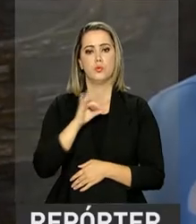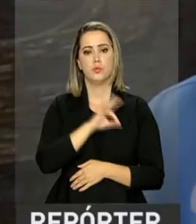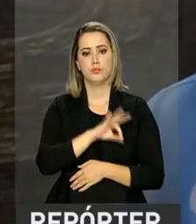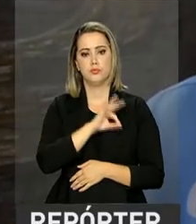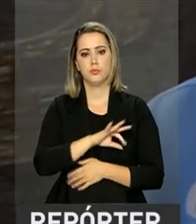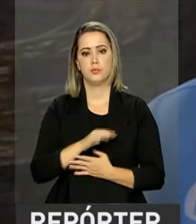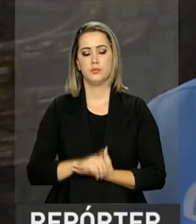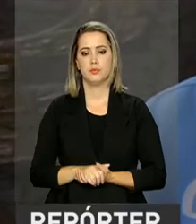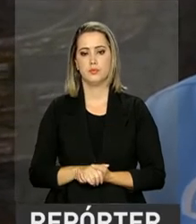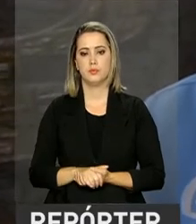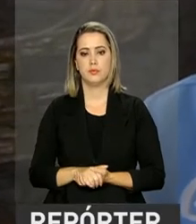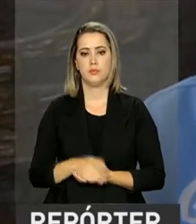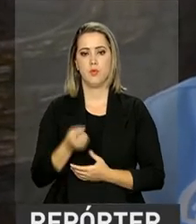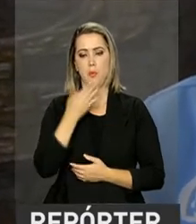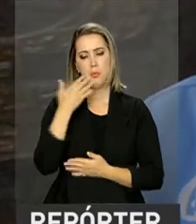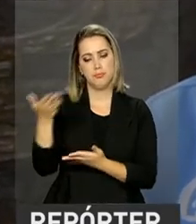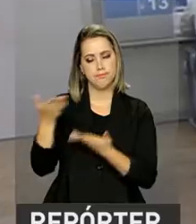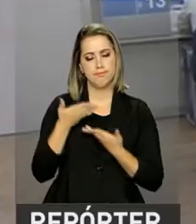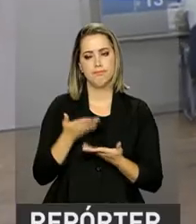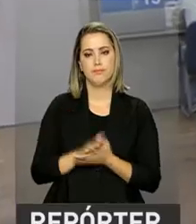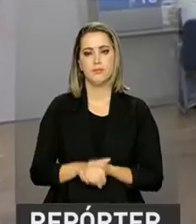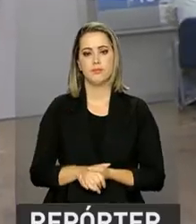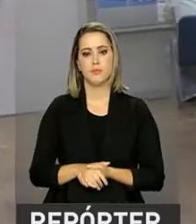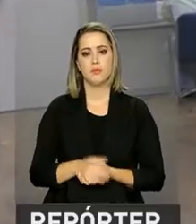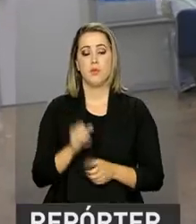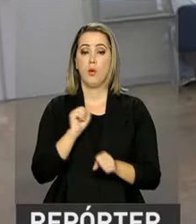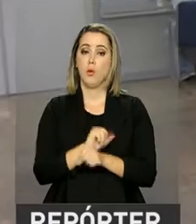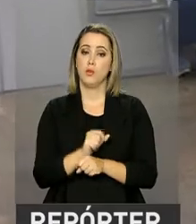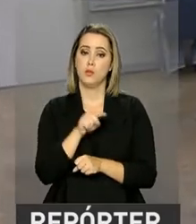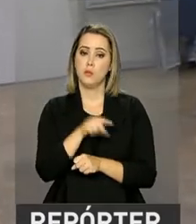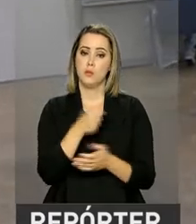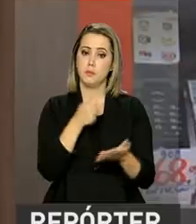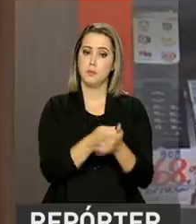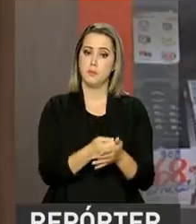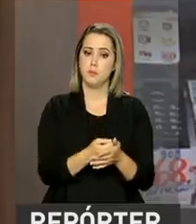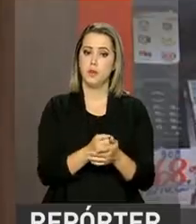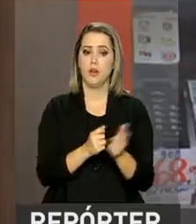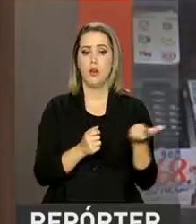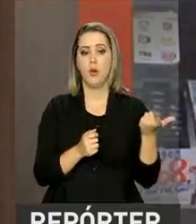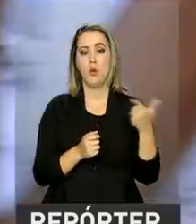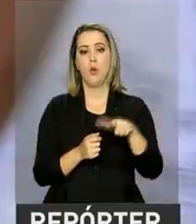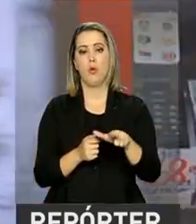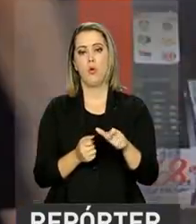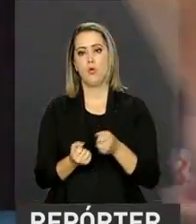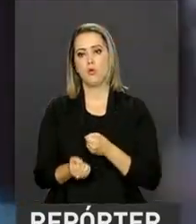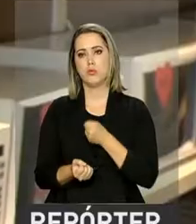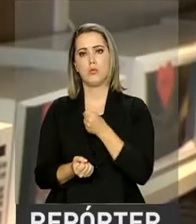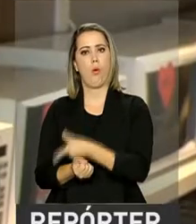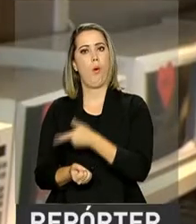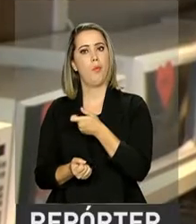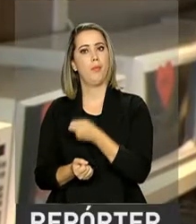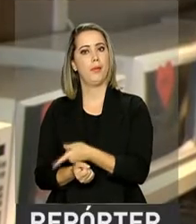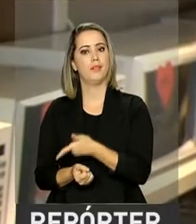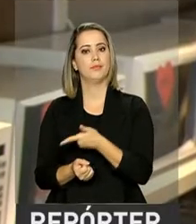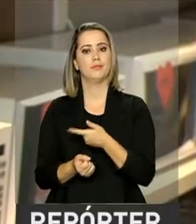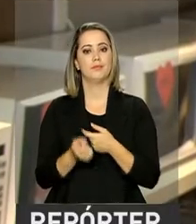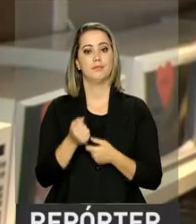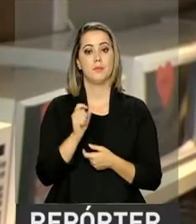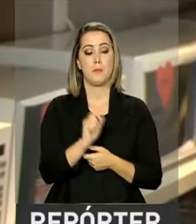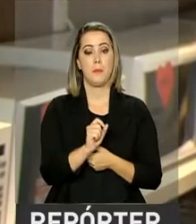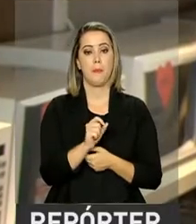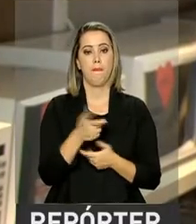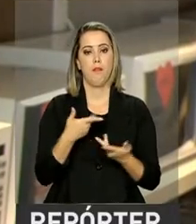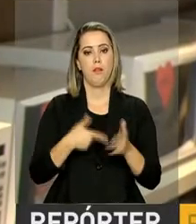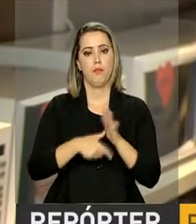O que tiver, seja bem-vindo o que tiver aí, né? Enquanto uns quitam as dívidas, outros preferem gastar. Eles têm vindo, feito